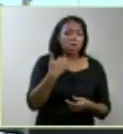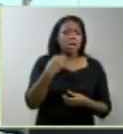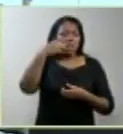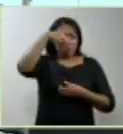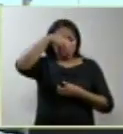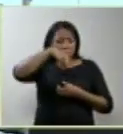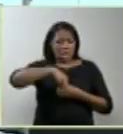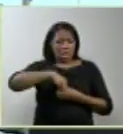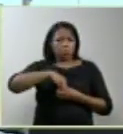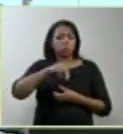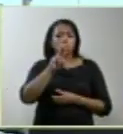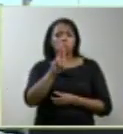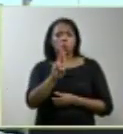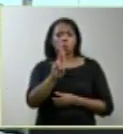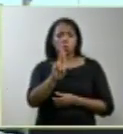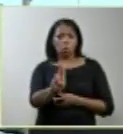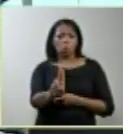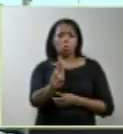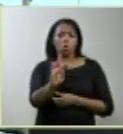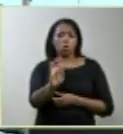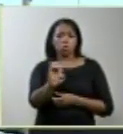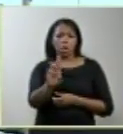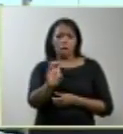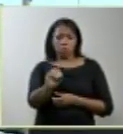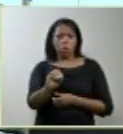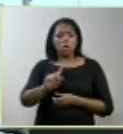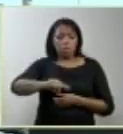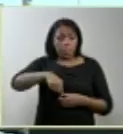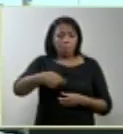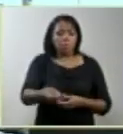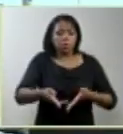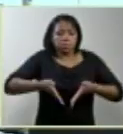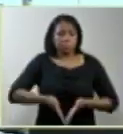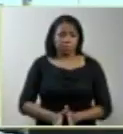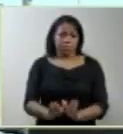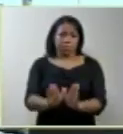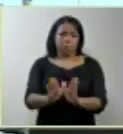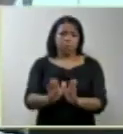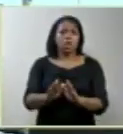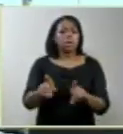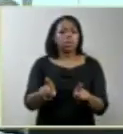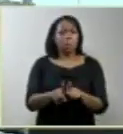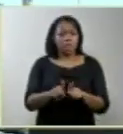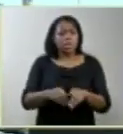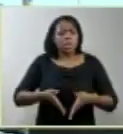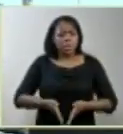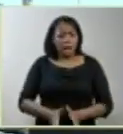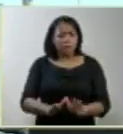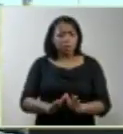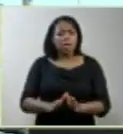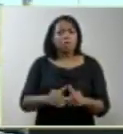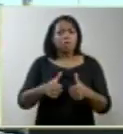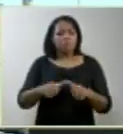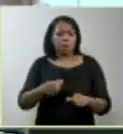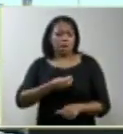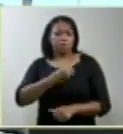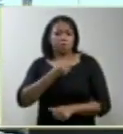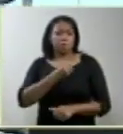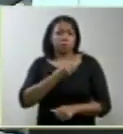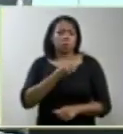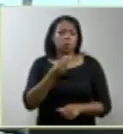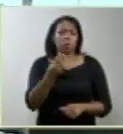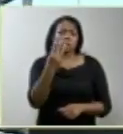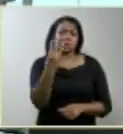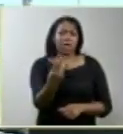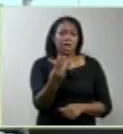vão morrer logo após o nascimento, até os que vão viver por cerca de três meses, como esse 1% que está colocado aqui. Isso